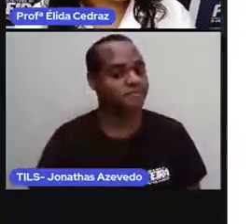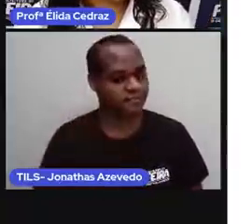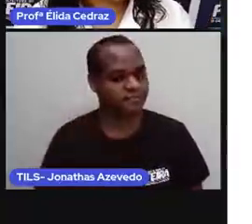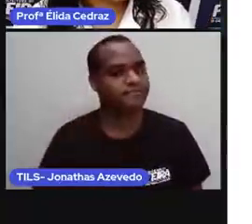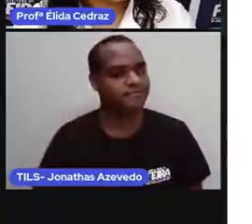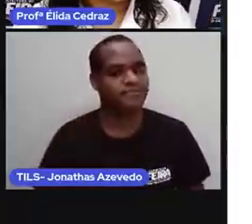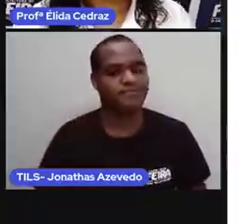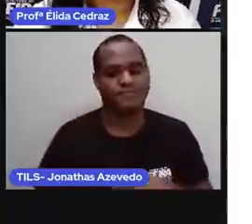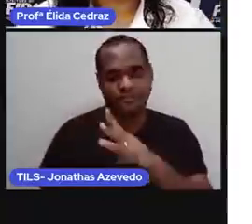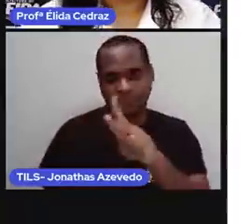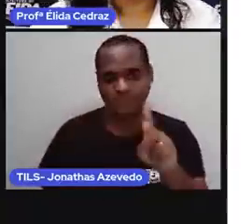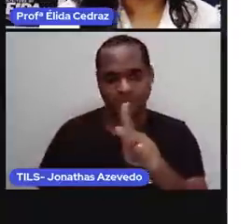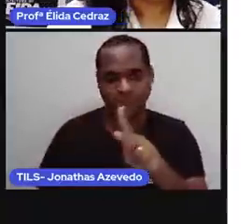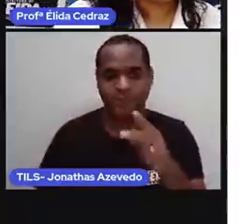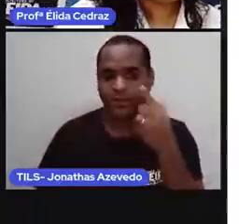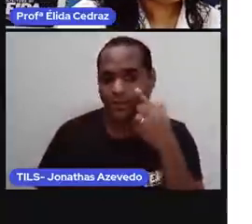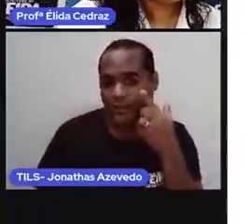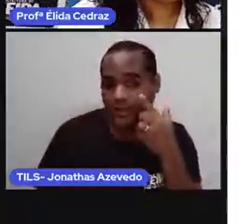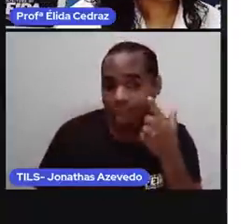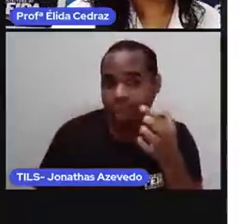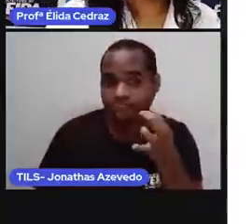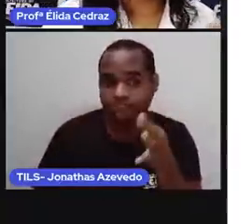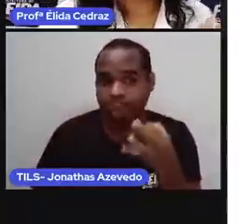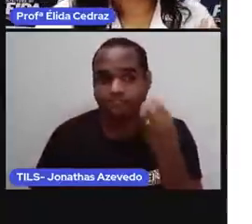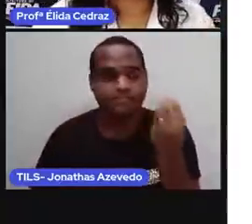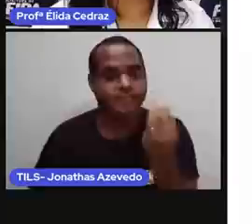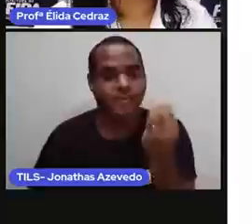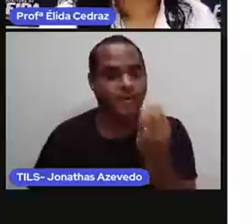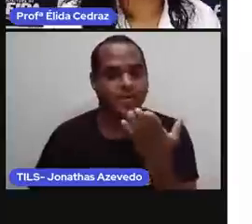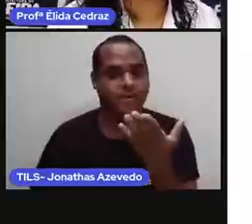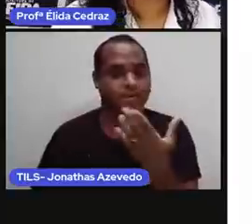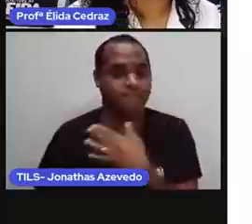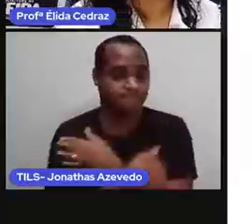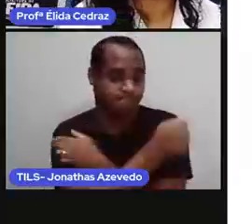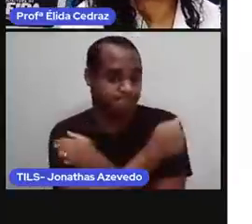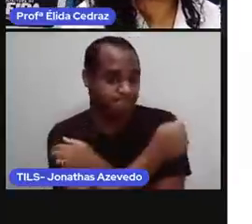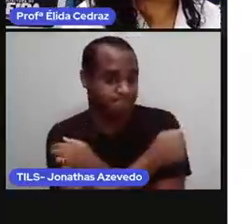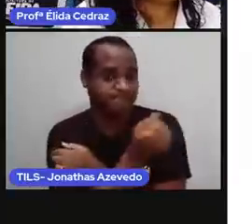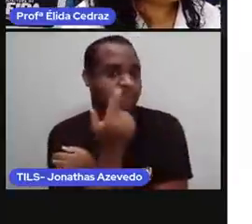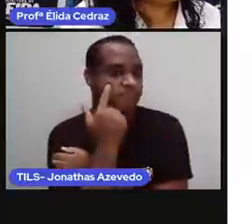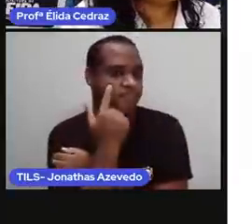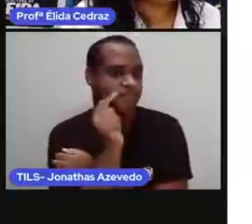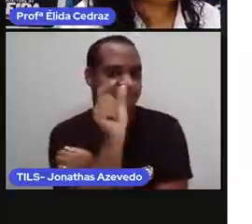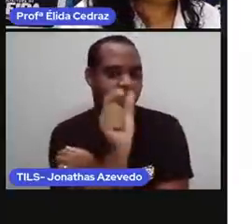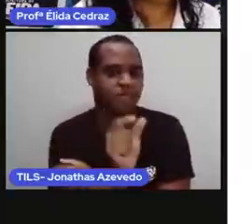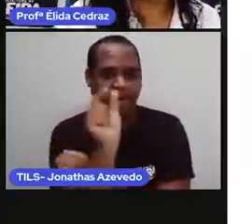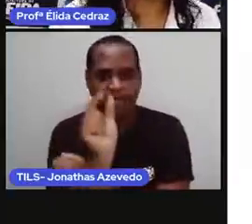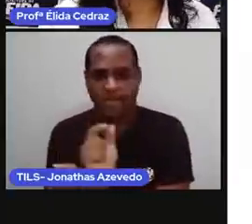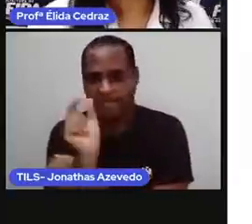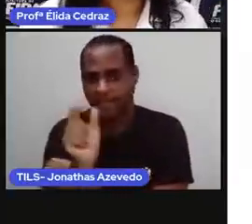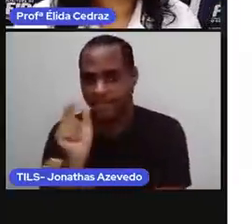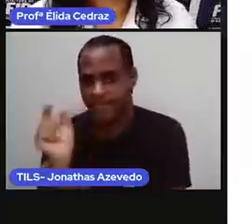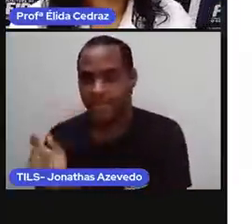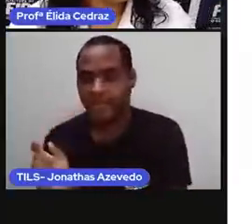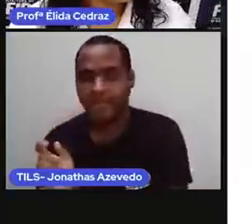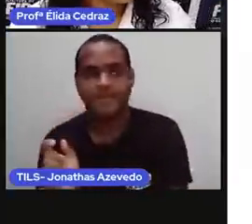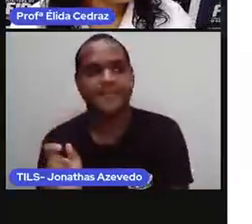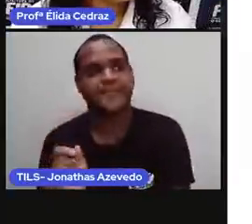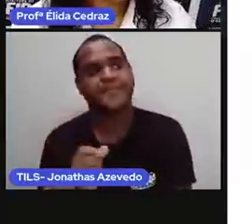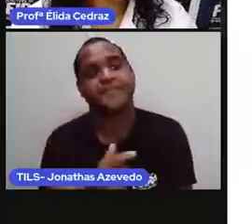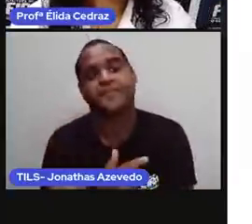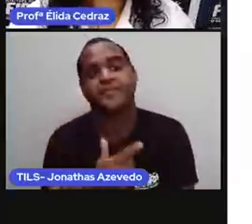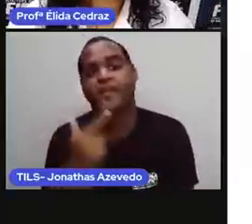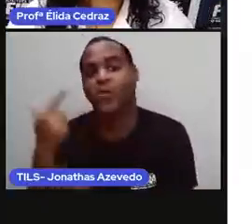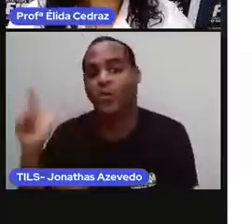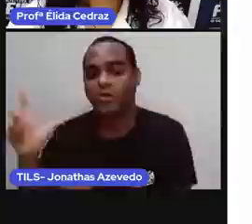estratégia assim, ó. Um aluno resolveu usar palitinhos. E um outro